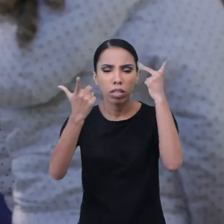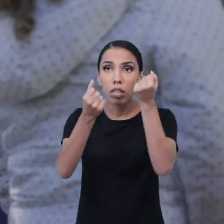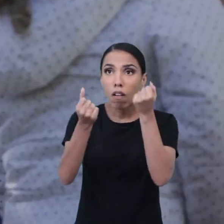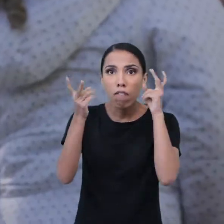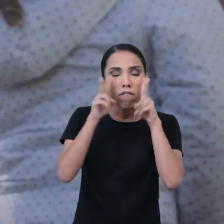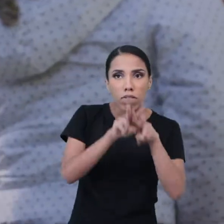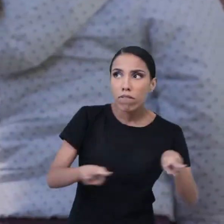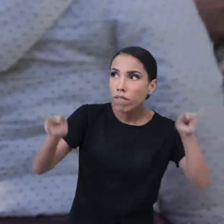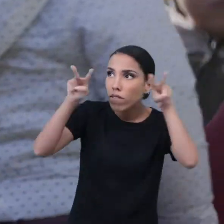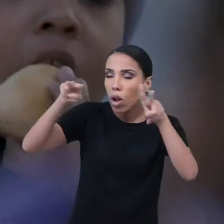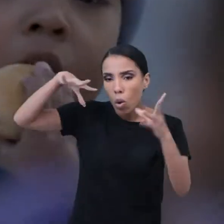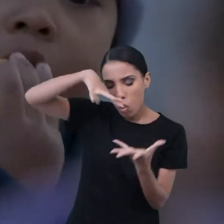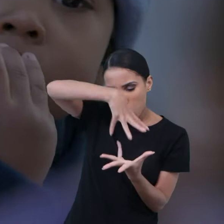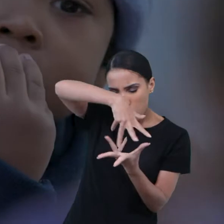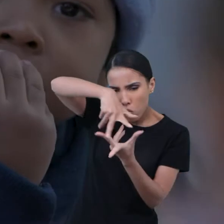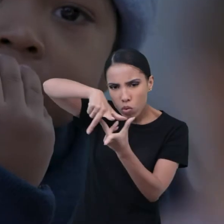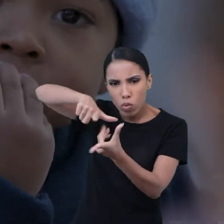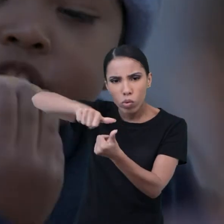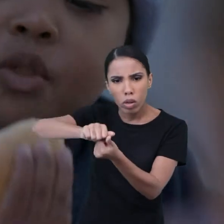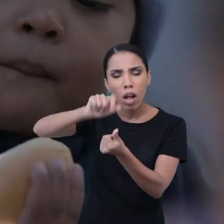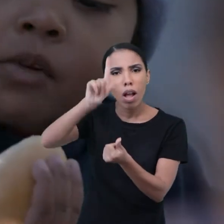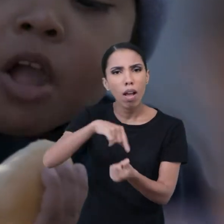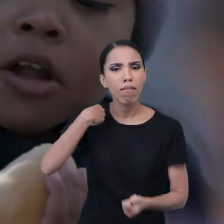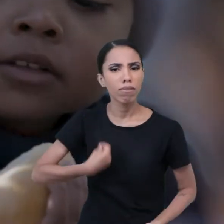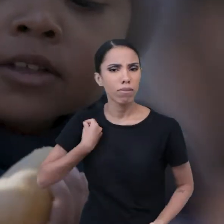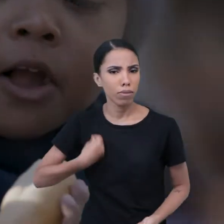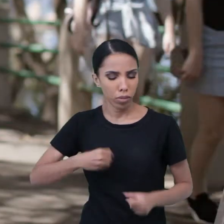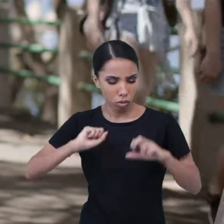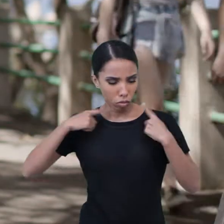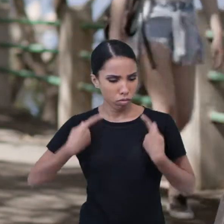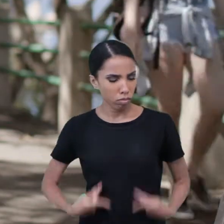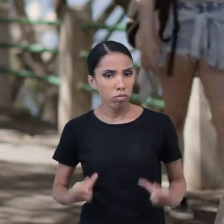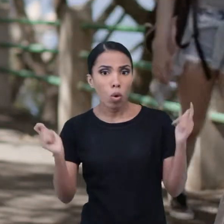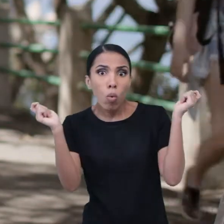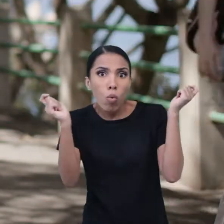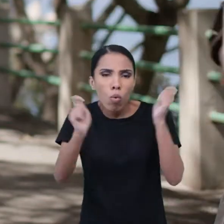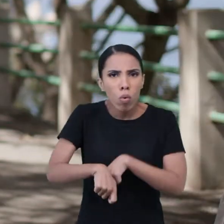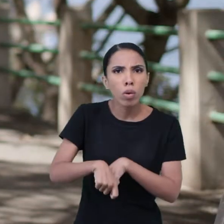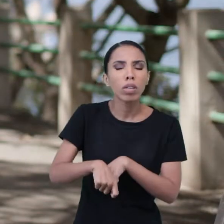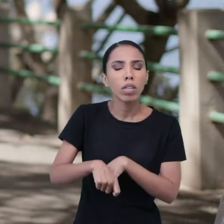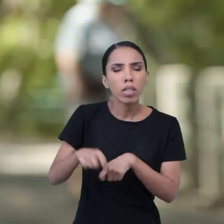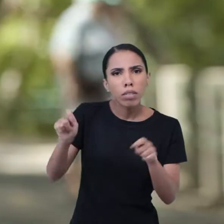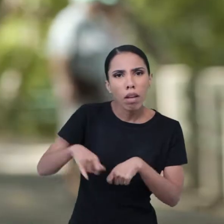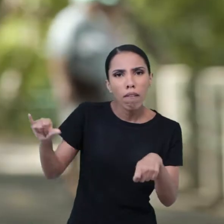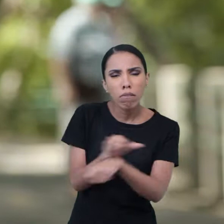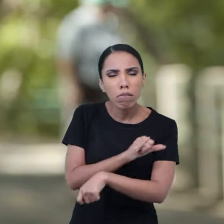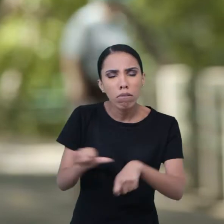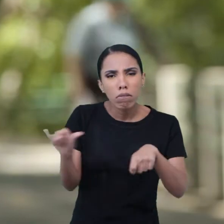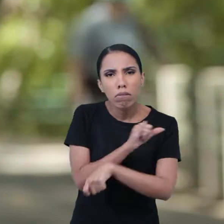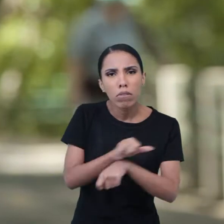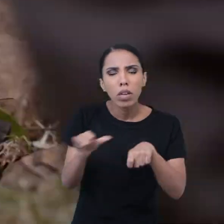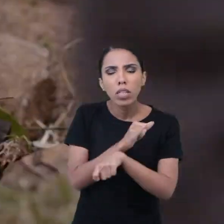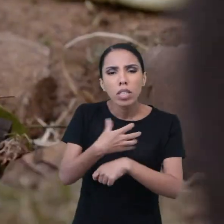olhares inéditos sobre o mundo, ou um estágio de vida que torna os seres humanos capazes de reinventar e dar um